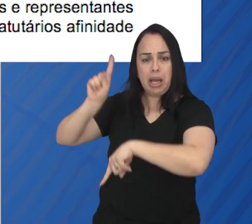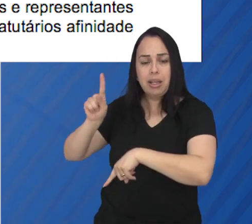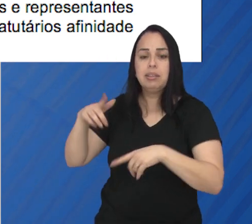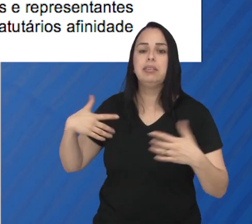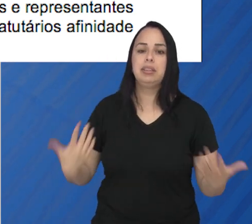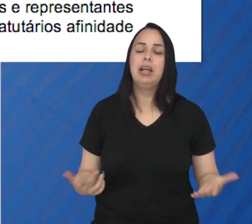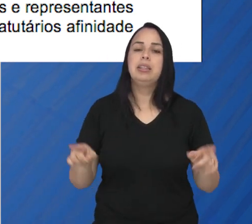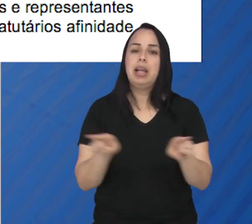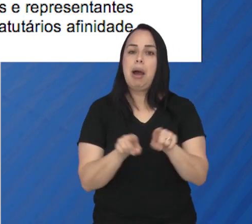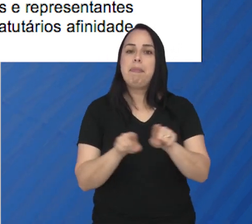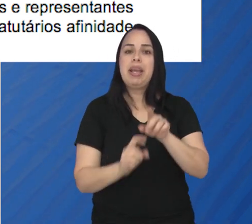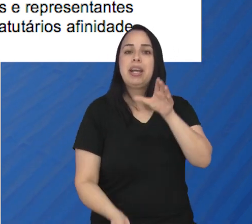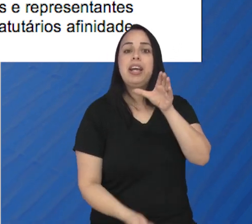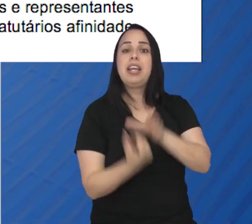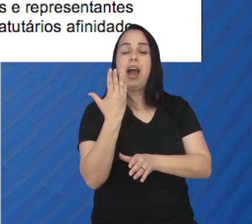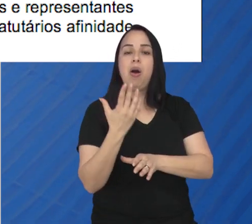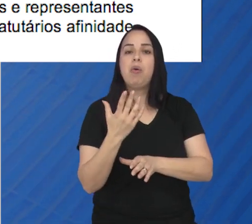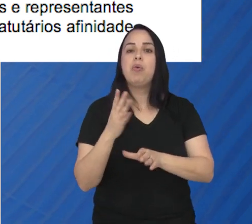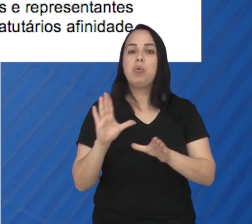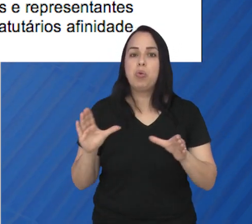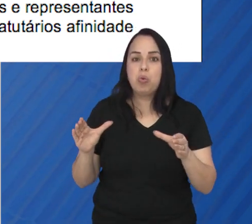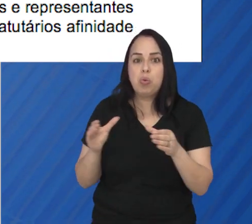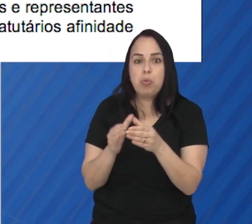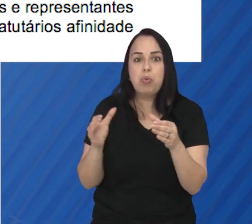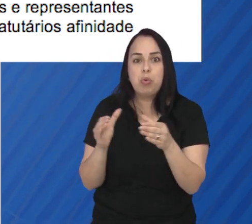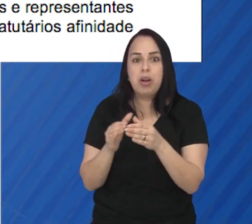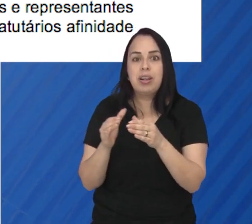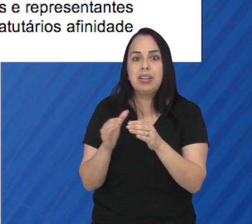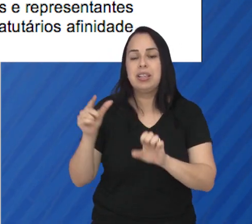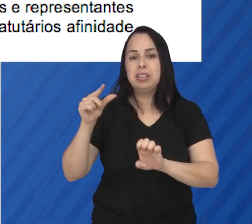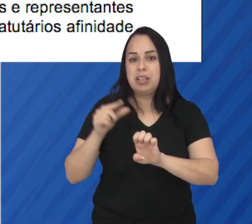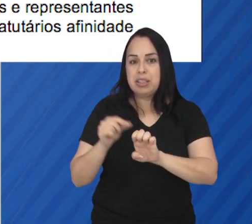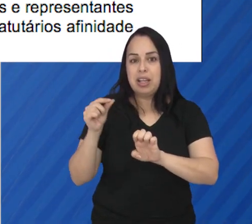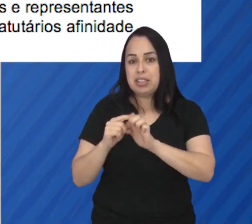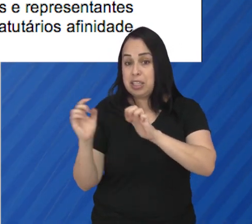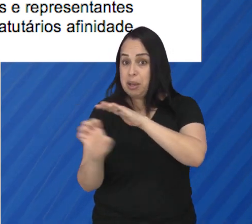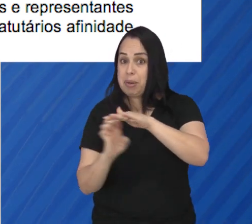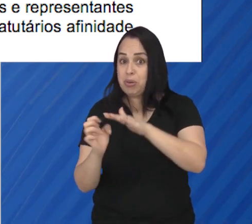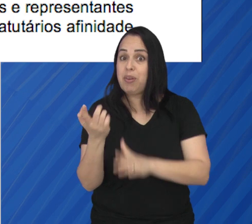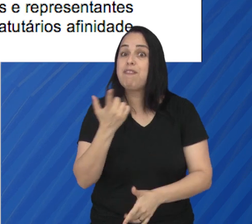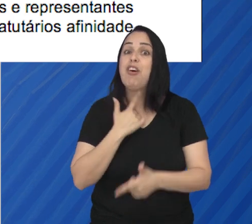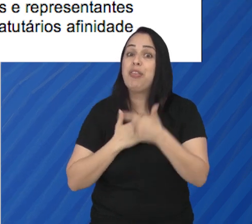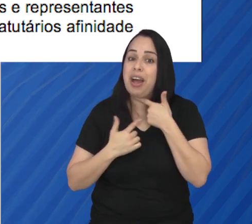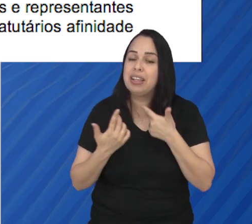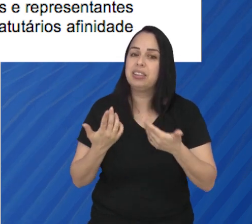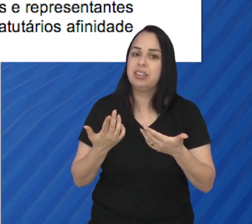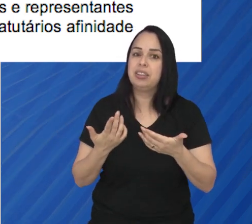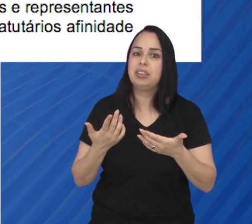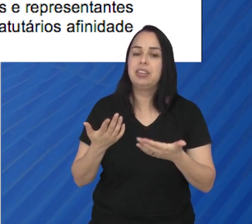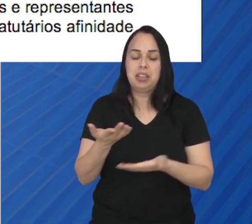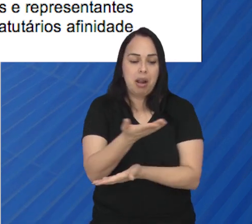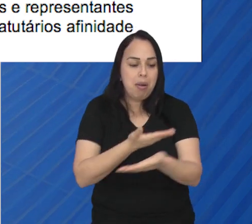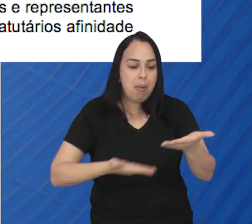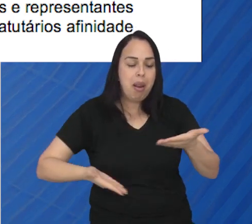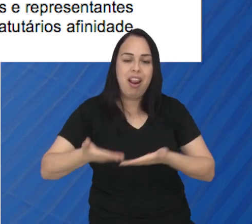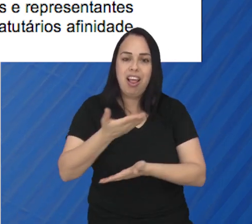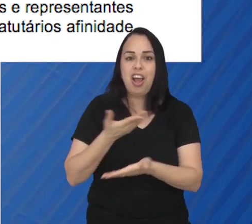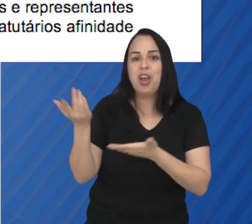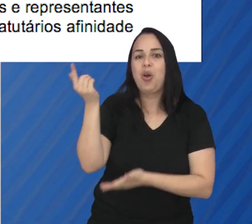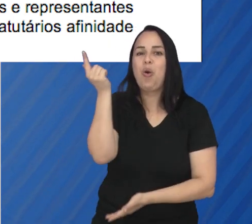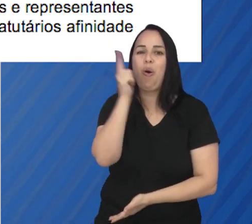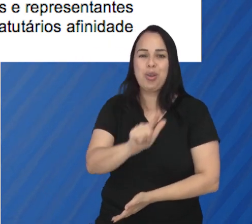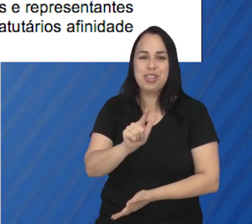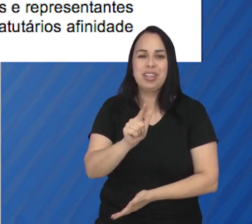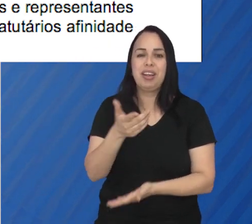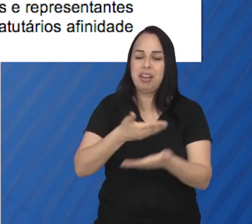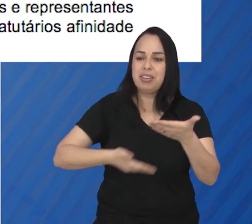empreendedores negros, além de criar a rede municipal de micro e pequenos afroempreendedores, para que seja feita uma troca